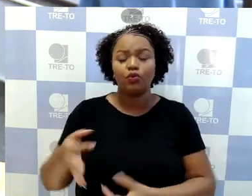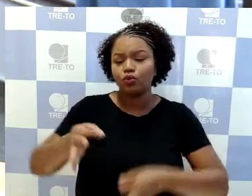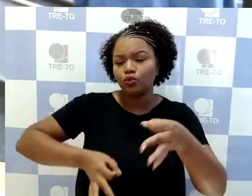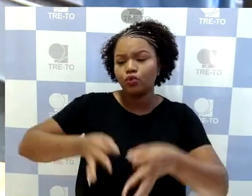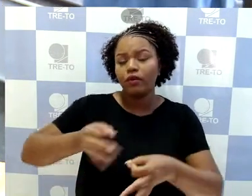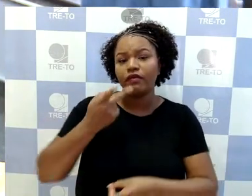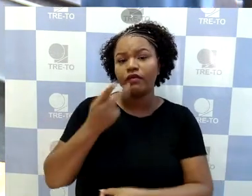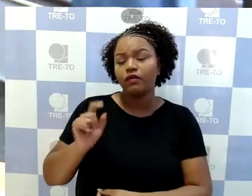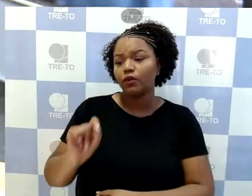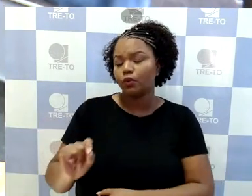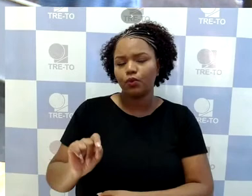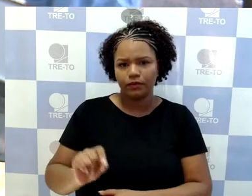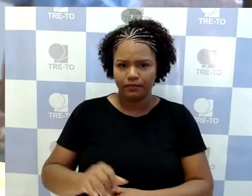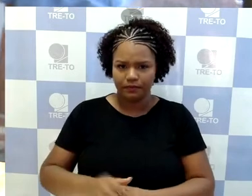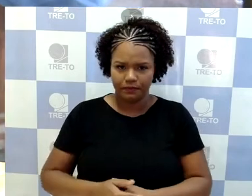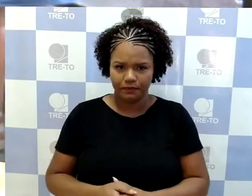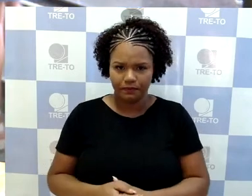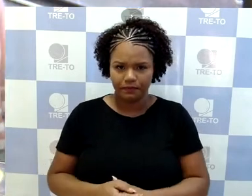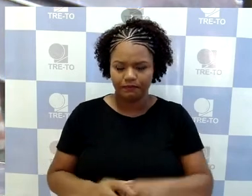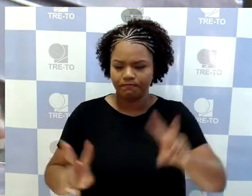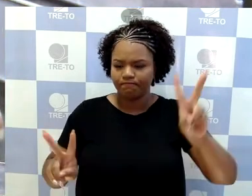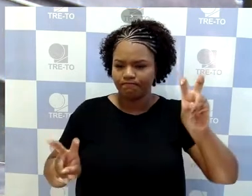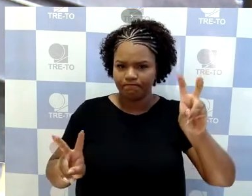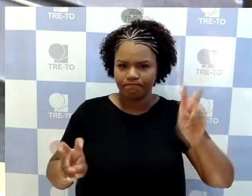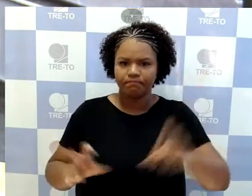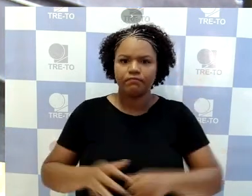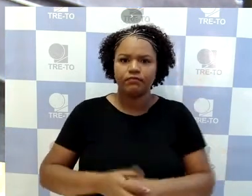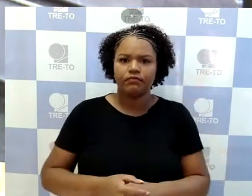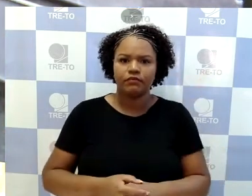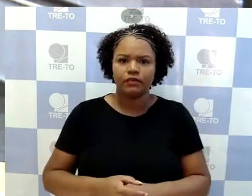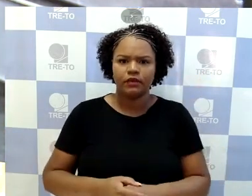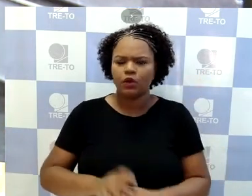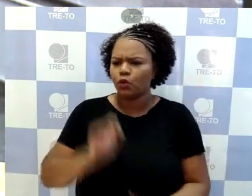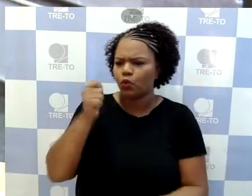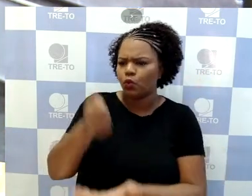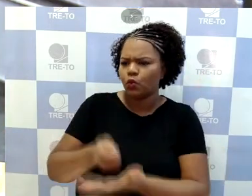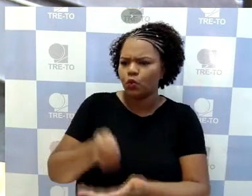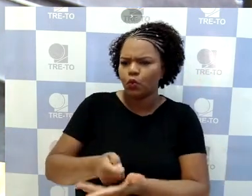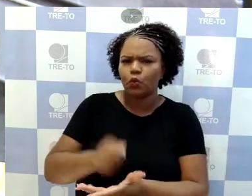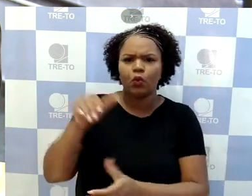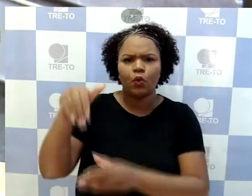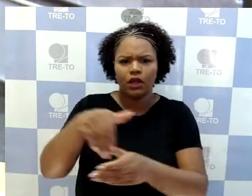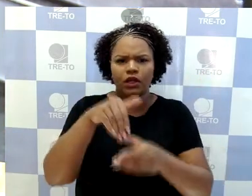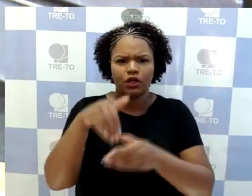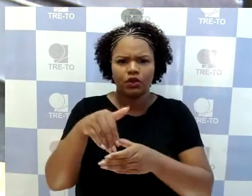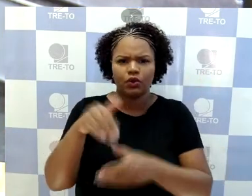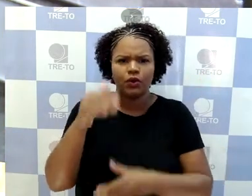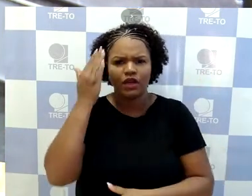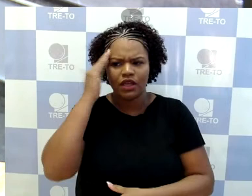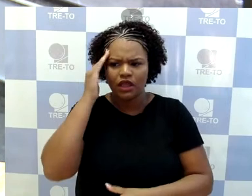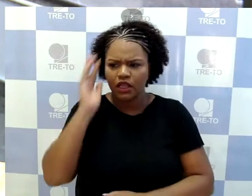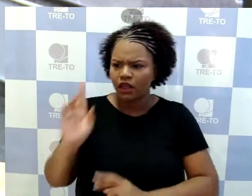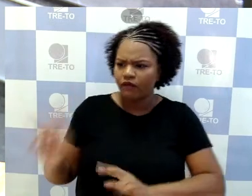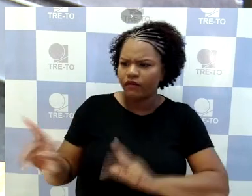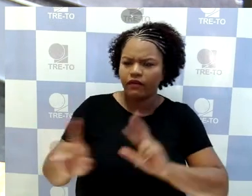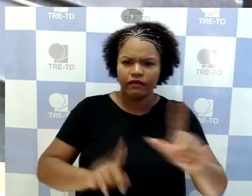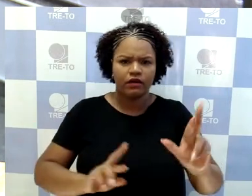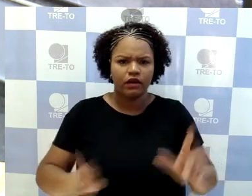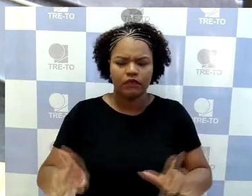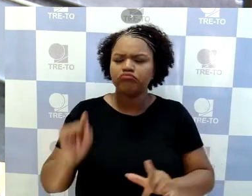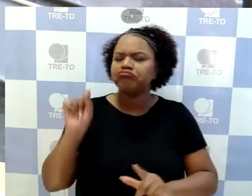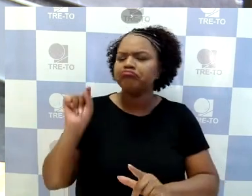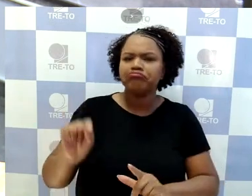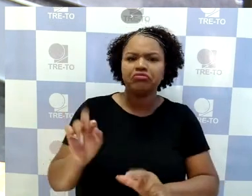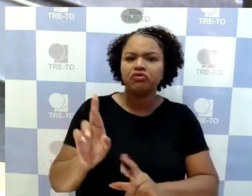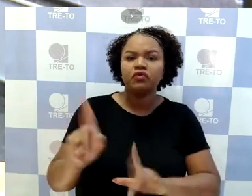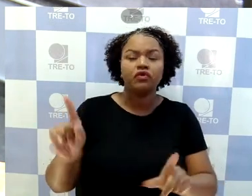seguinte, abre aspas, não se exige que o eleitor médio entenda tais diferenças. E diferenças essas eu venho mencionar, que seria entre uma